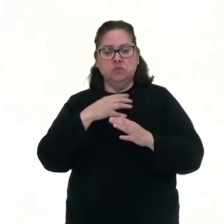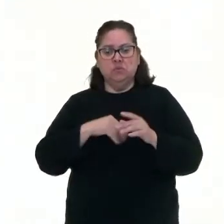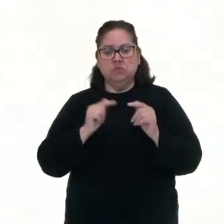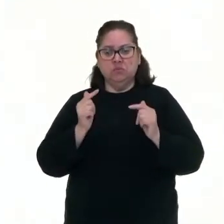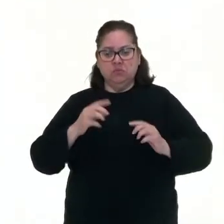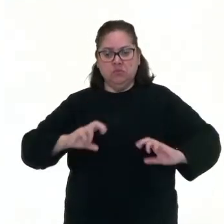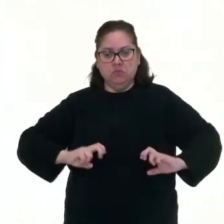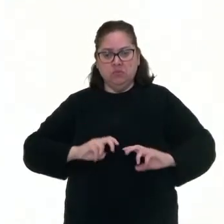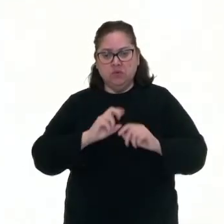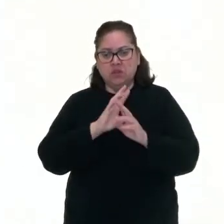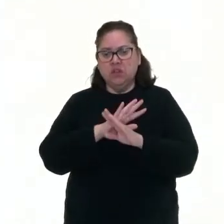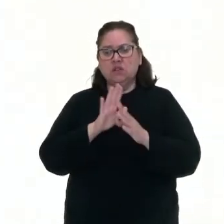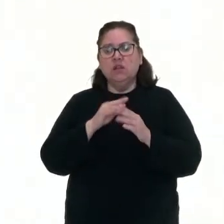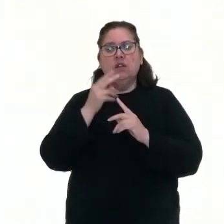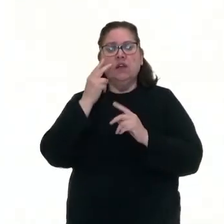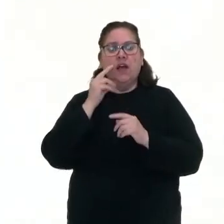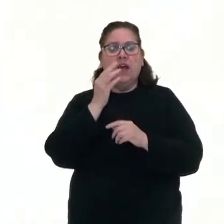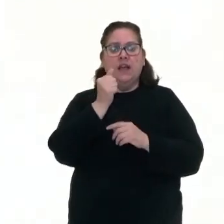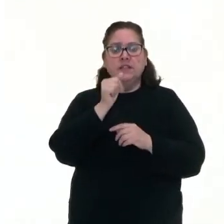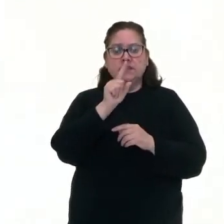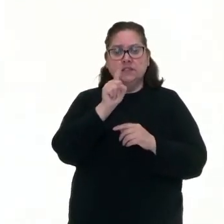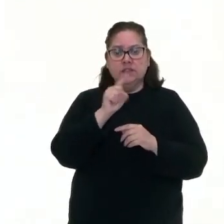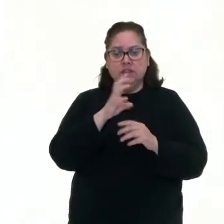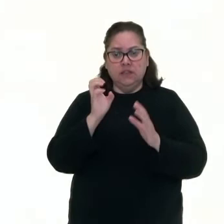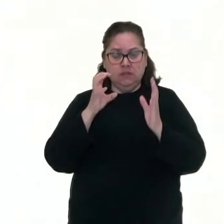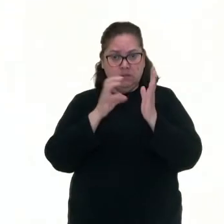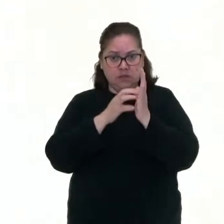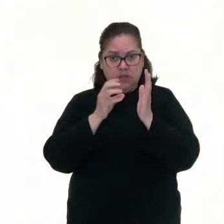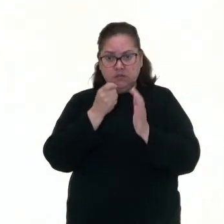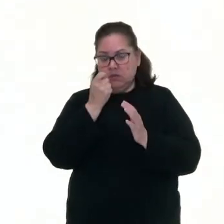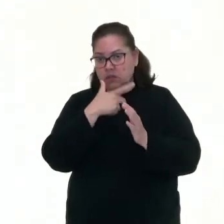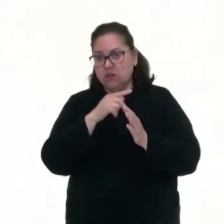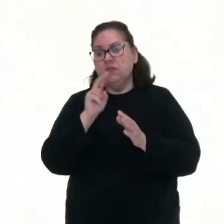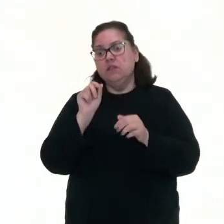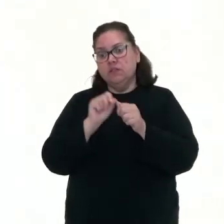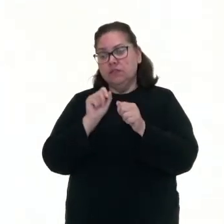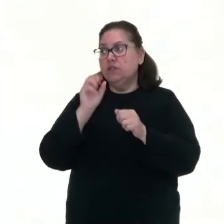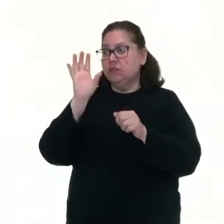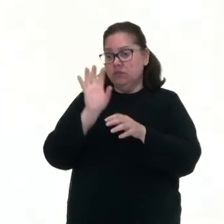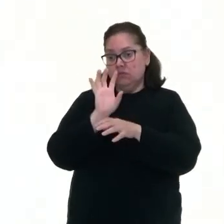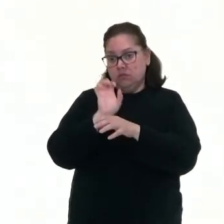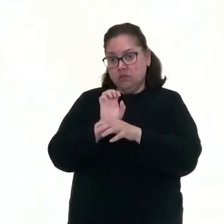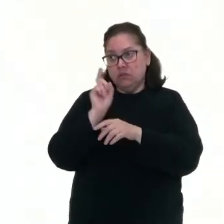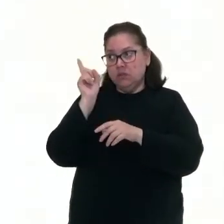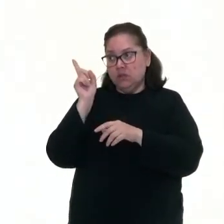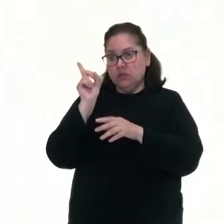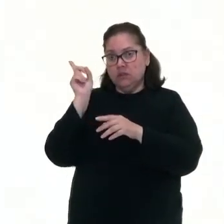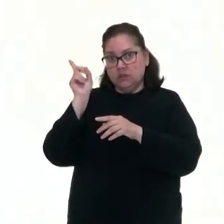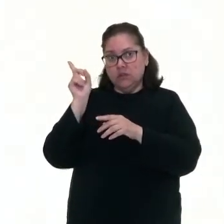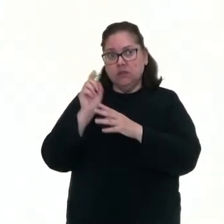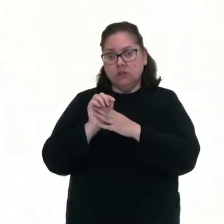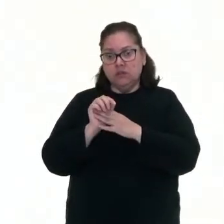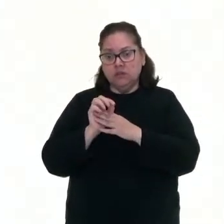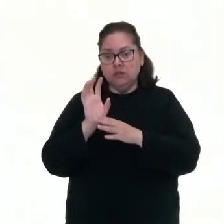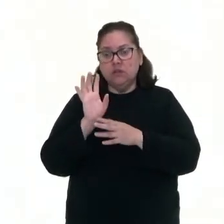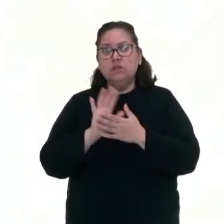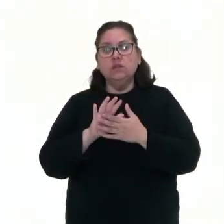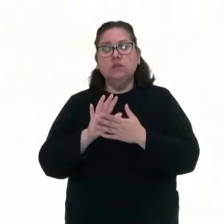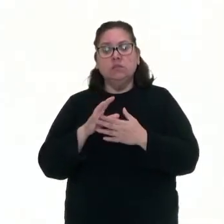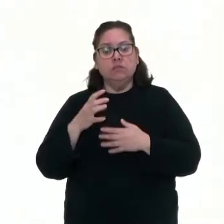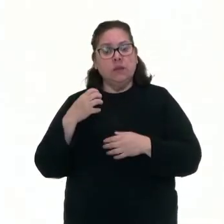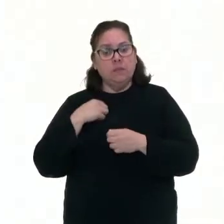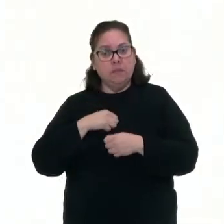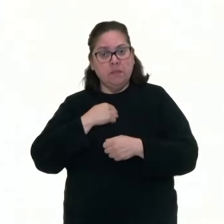antivirais, né? O AZT, que é o medicamento usado para a AIDS, ele vem de substâncias lá das esponjas.